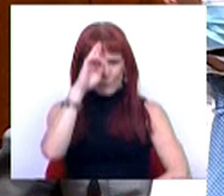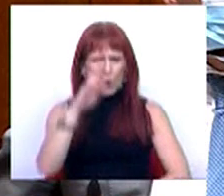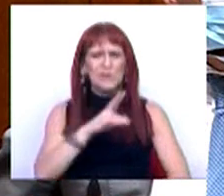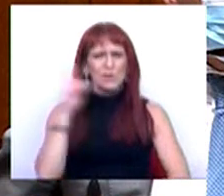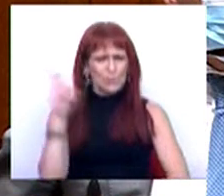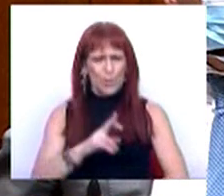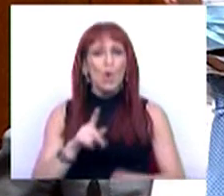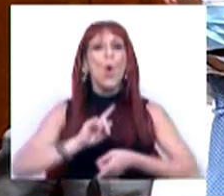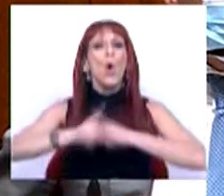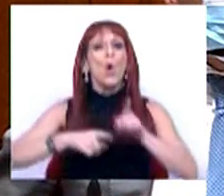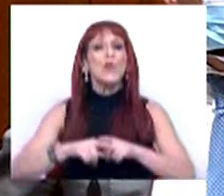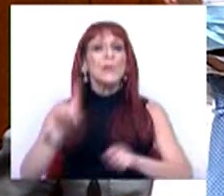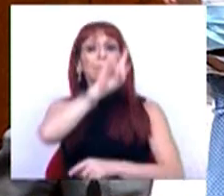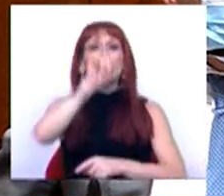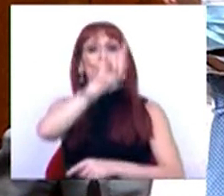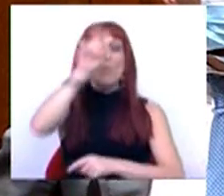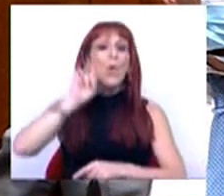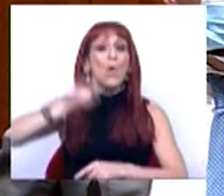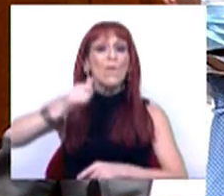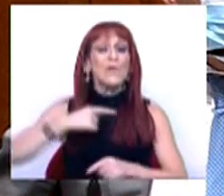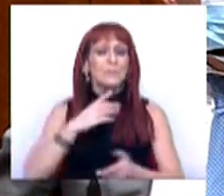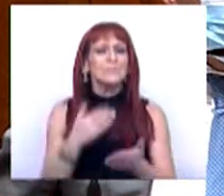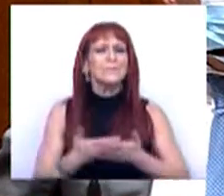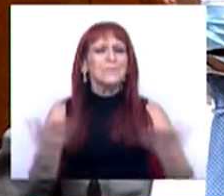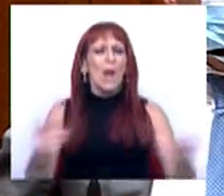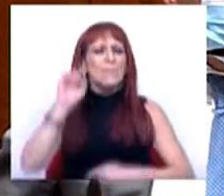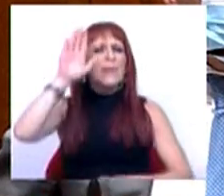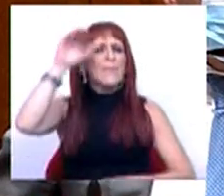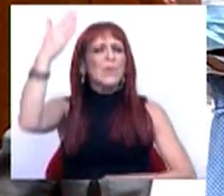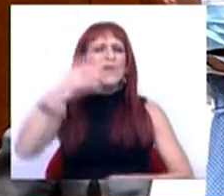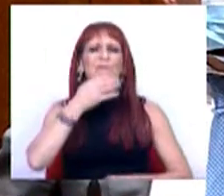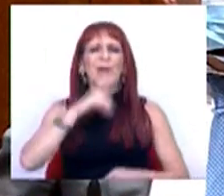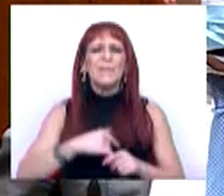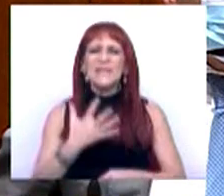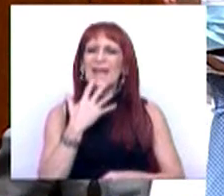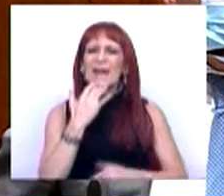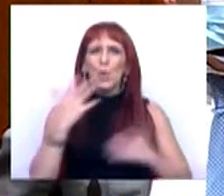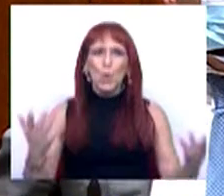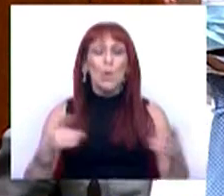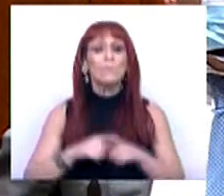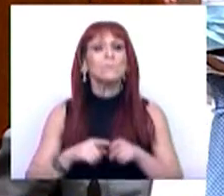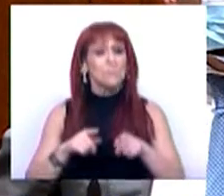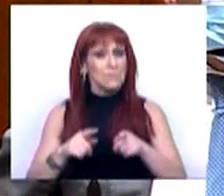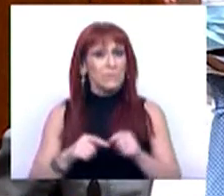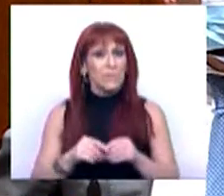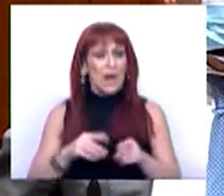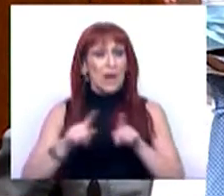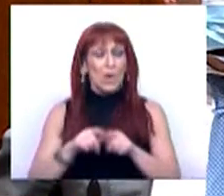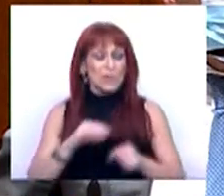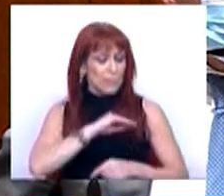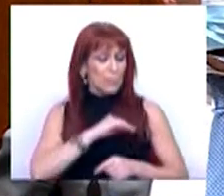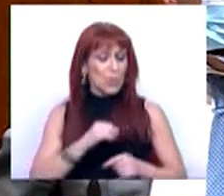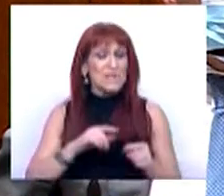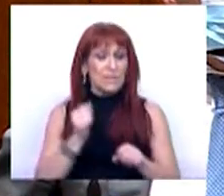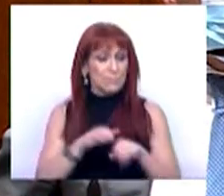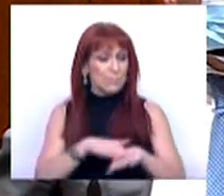resposta àquilo que são as questões fundamentais que se colocam. Em primeiro lugar, falemos com rigor a massa salarial na